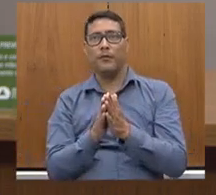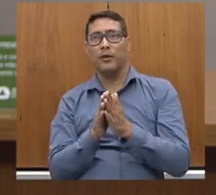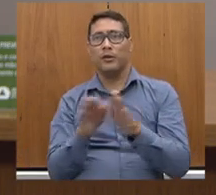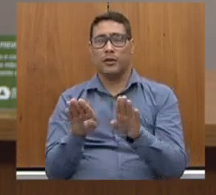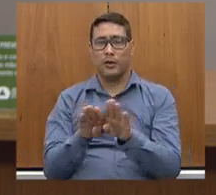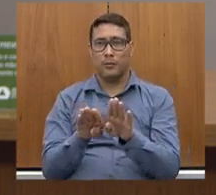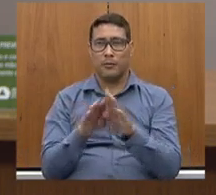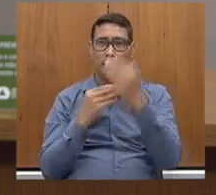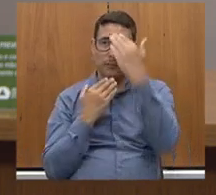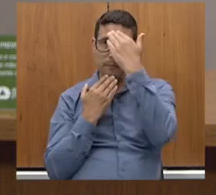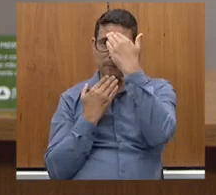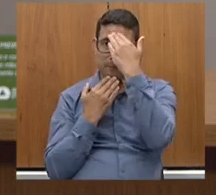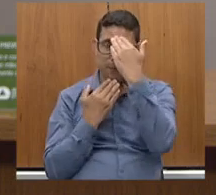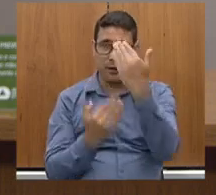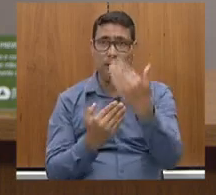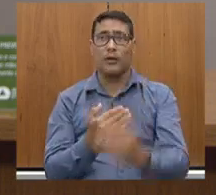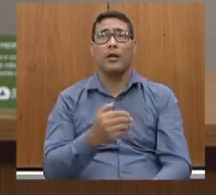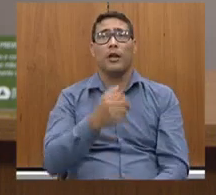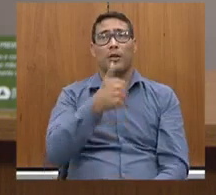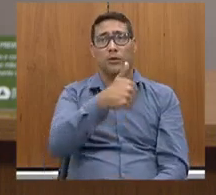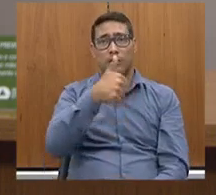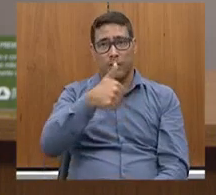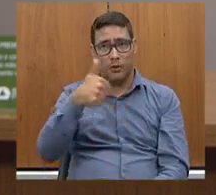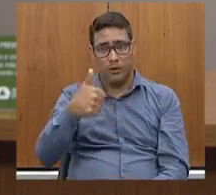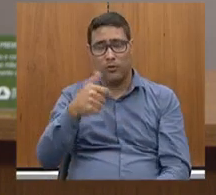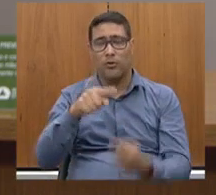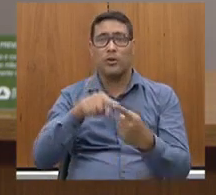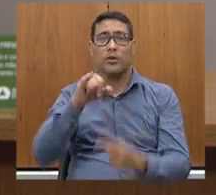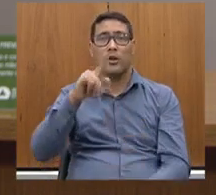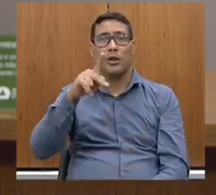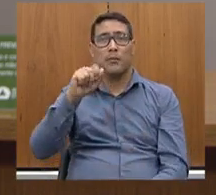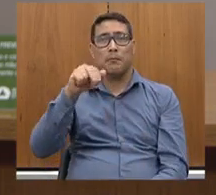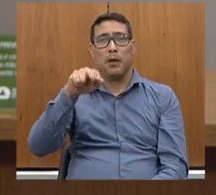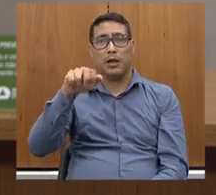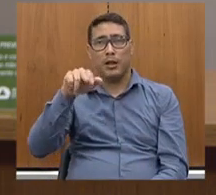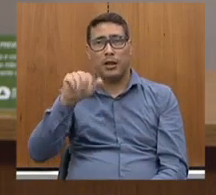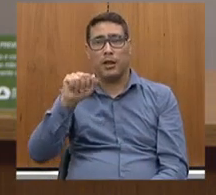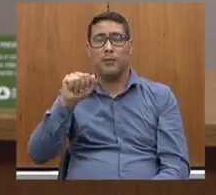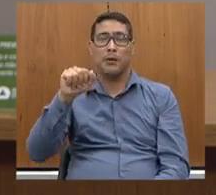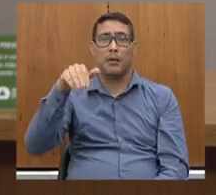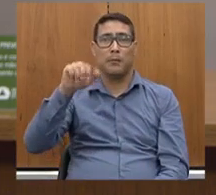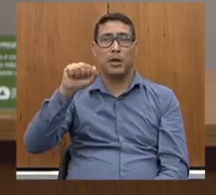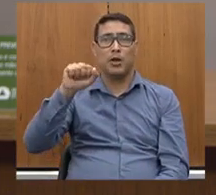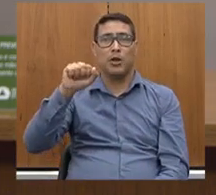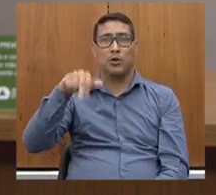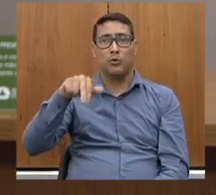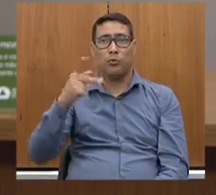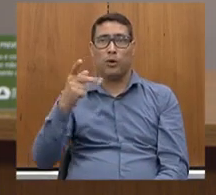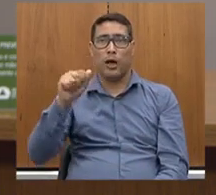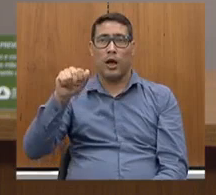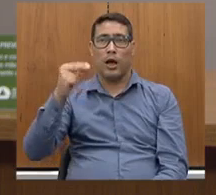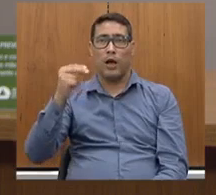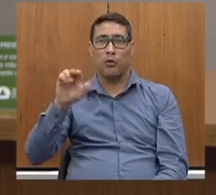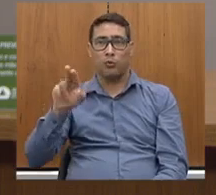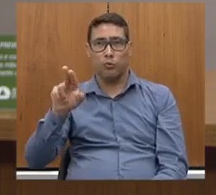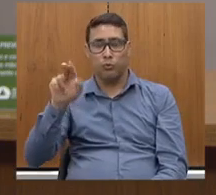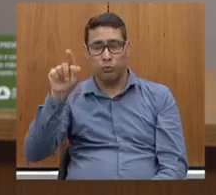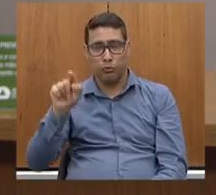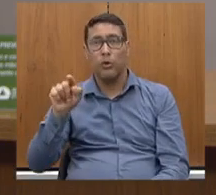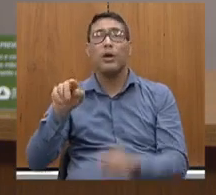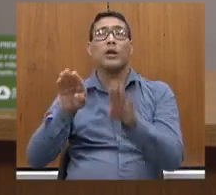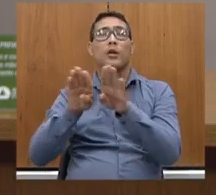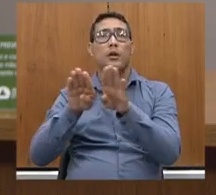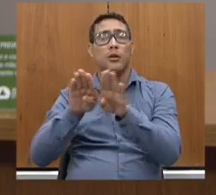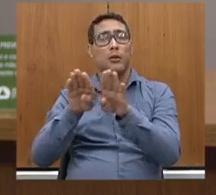111 de Ipanema, Manhoaçu, essa obra tão importante, que liderada aí